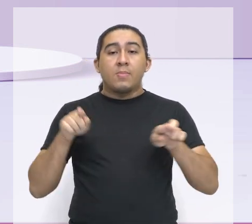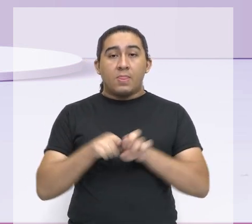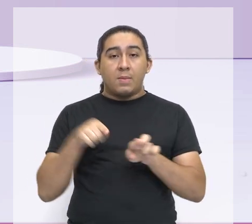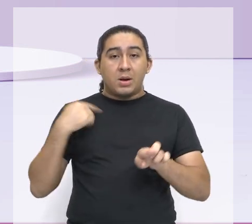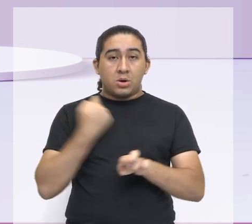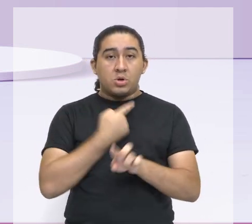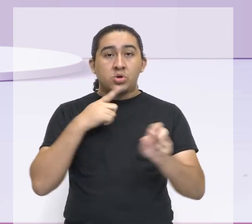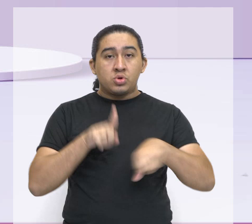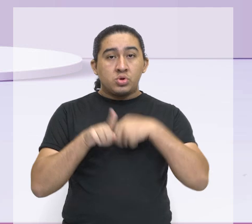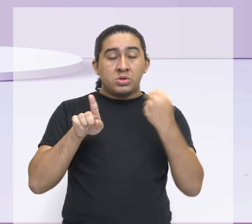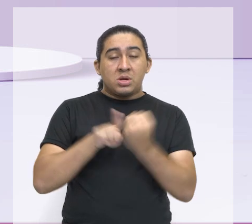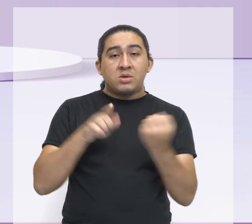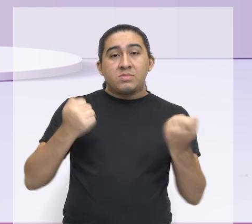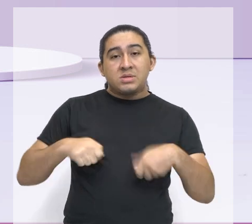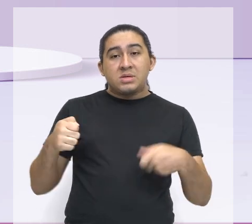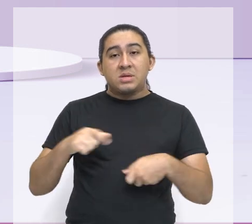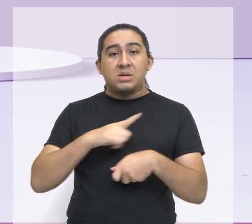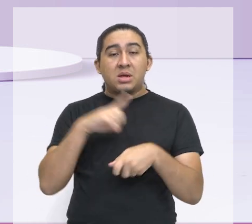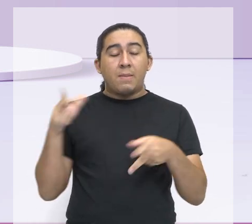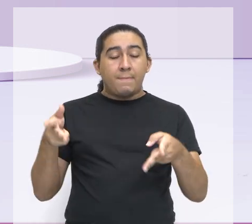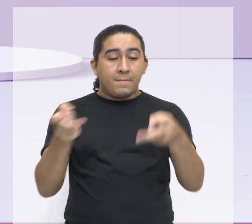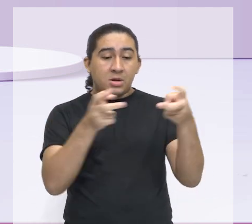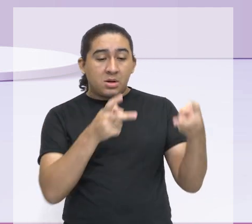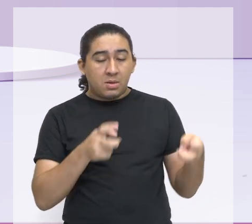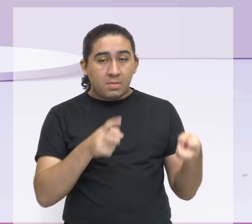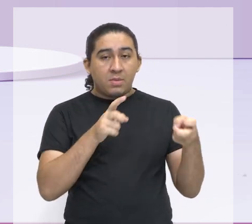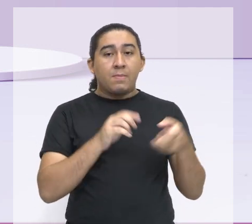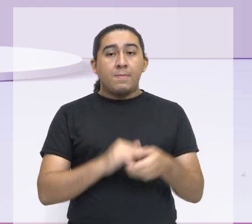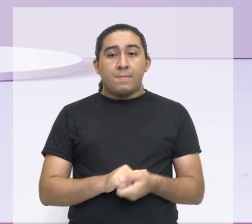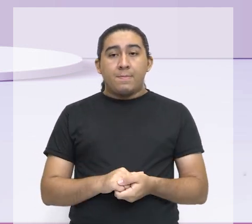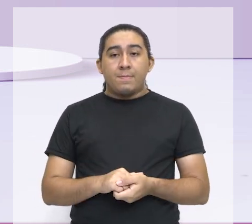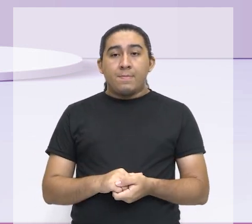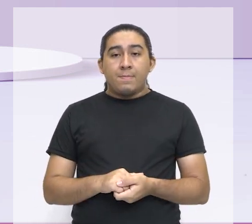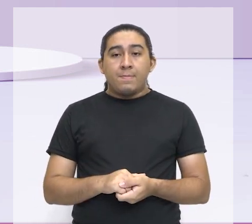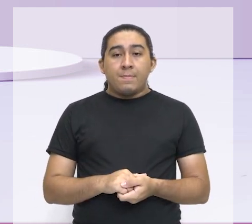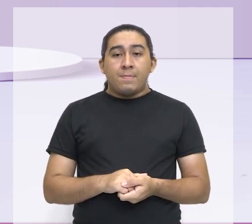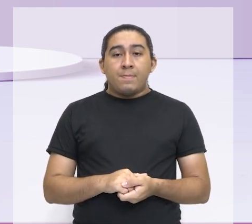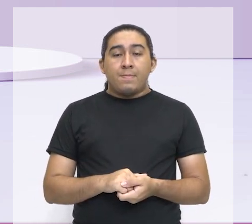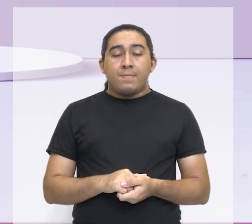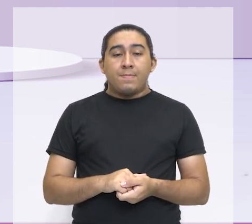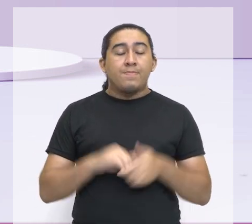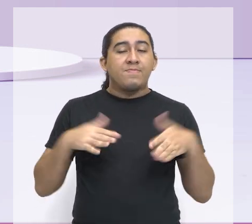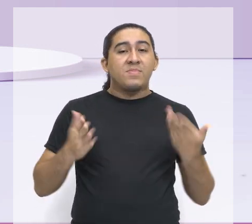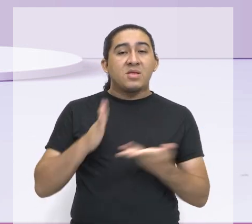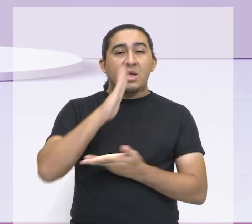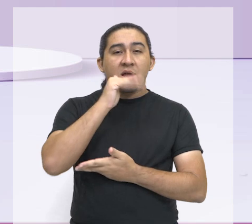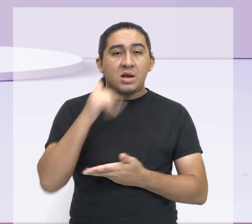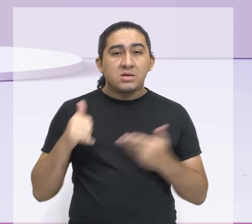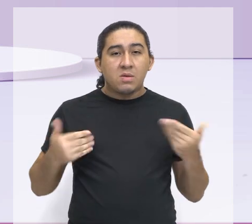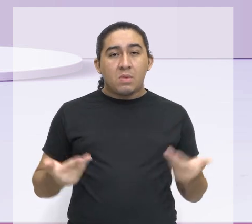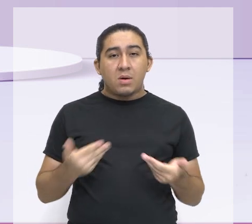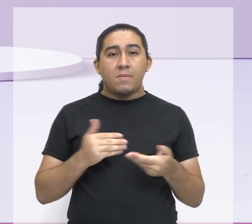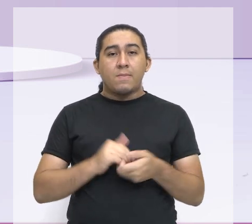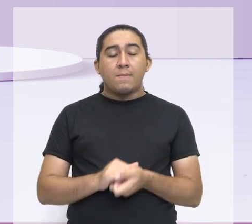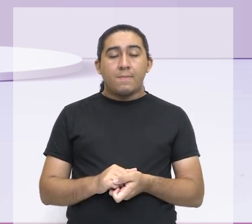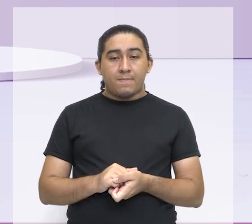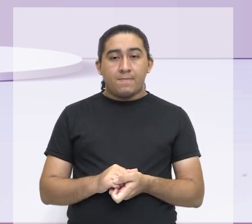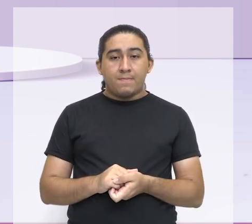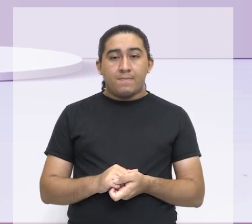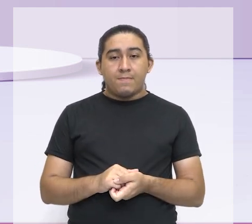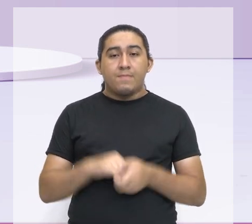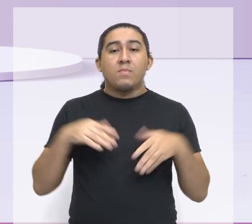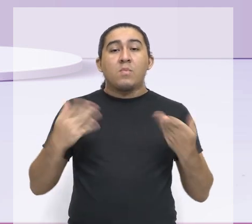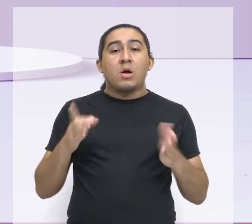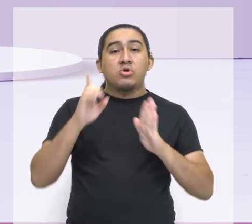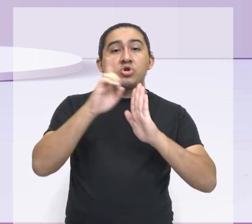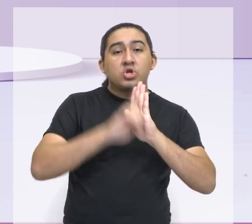nossa sociedade, precisam também ser olhadas por nós. Quem são essas crianças? O são